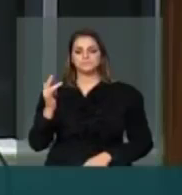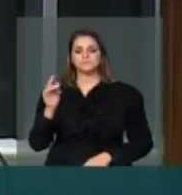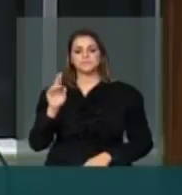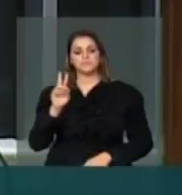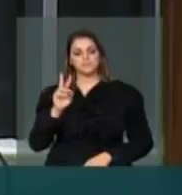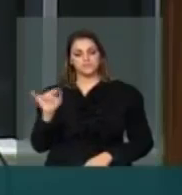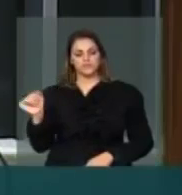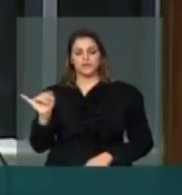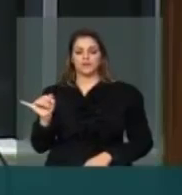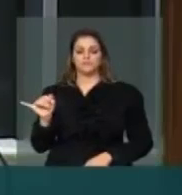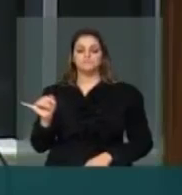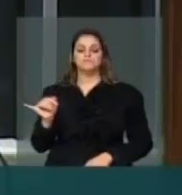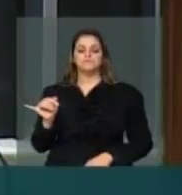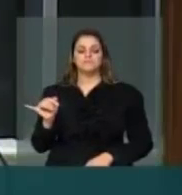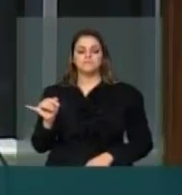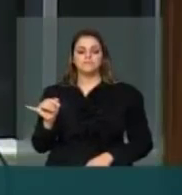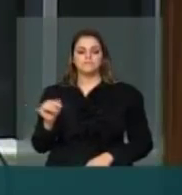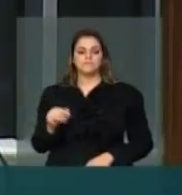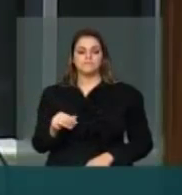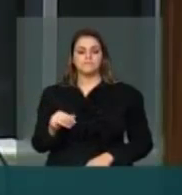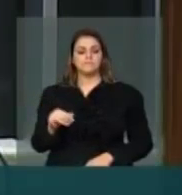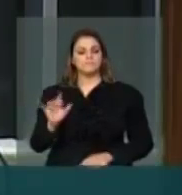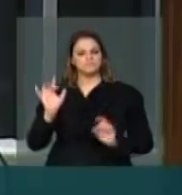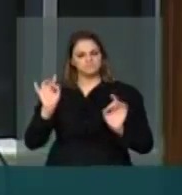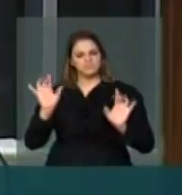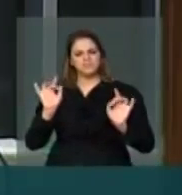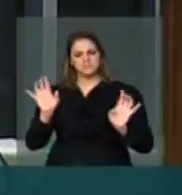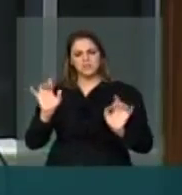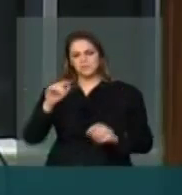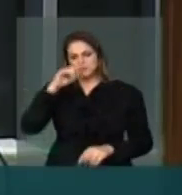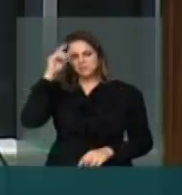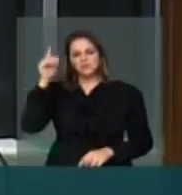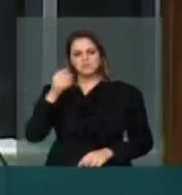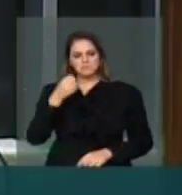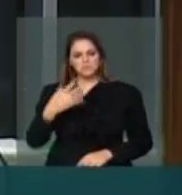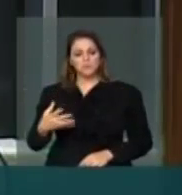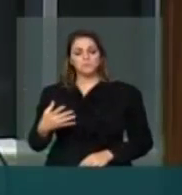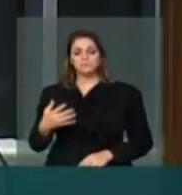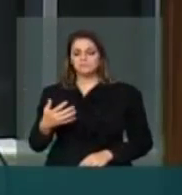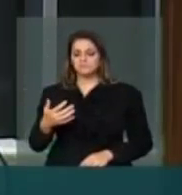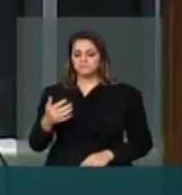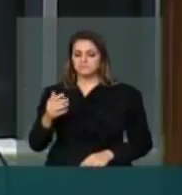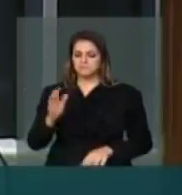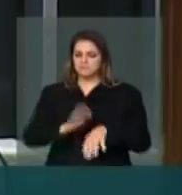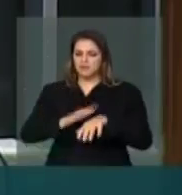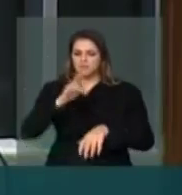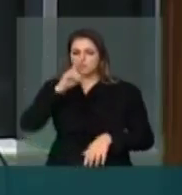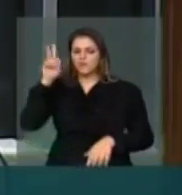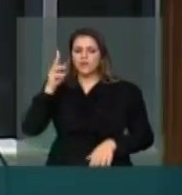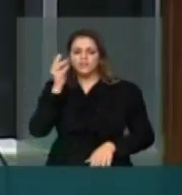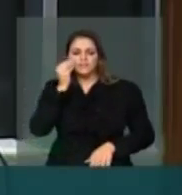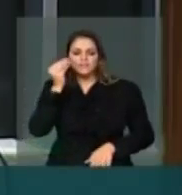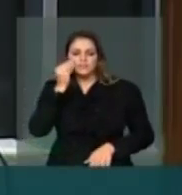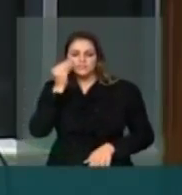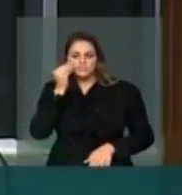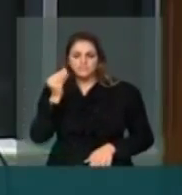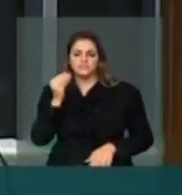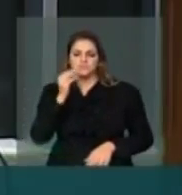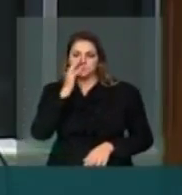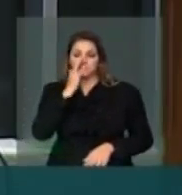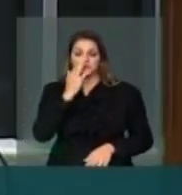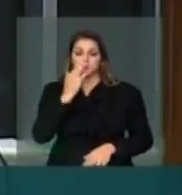muito meritória, a maior tentativa, nos últimos tempos, desde o ano passado, de vincular